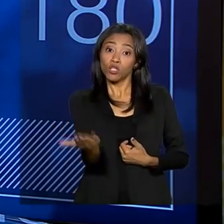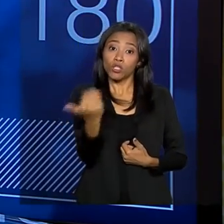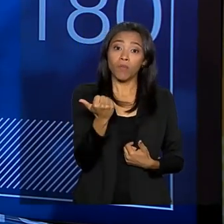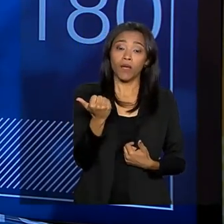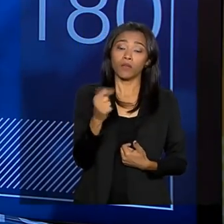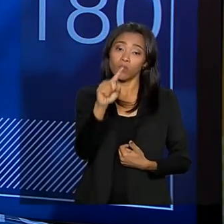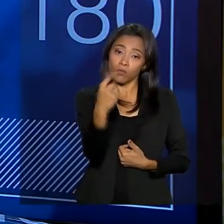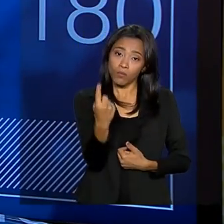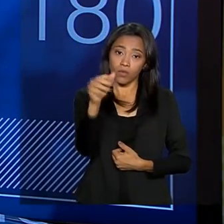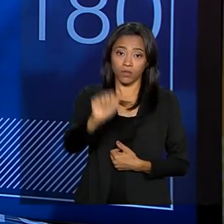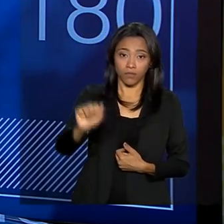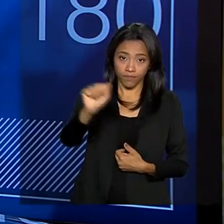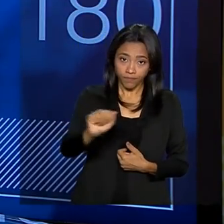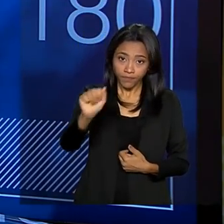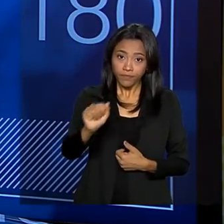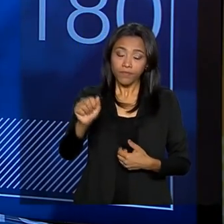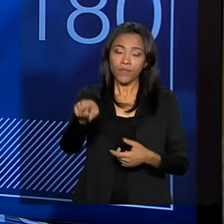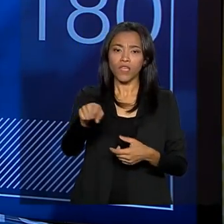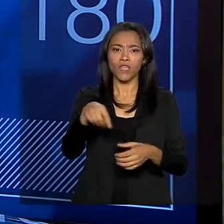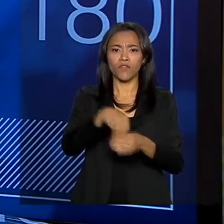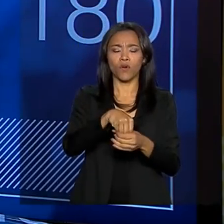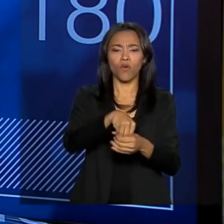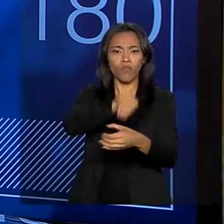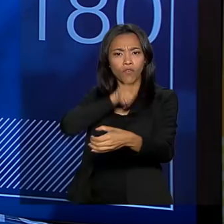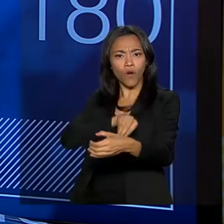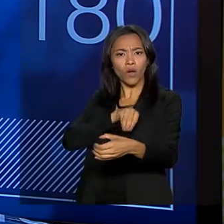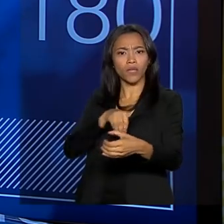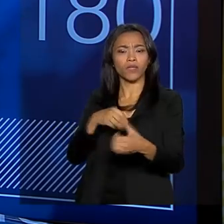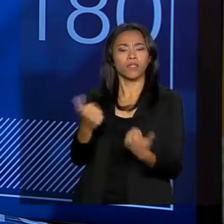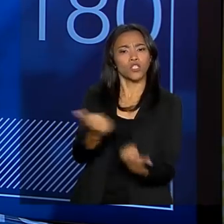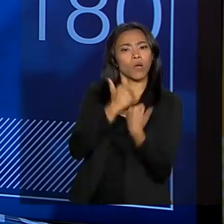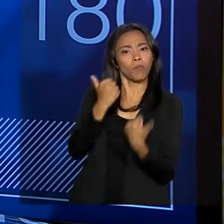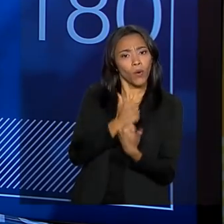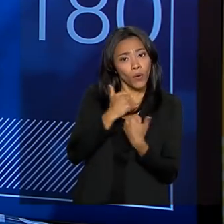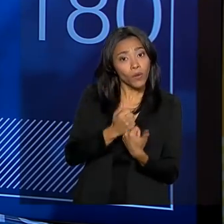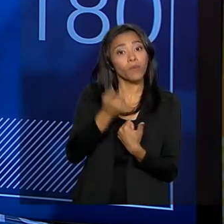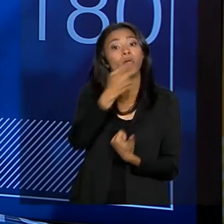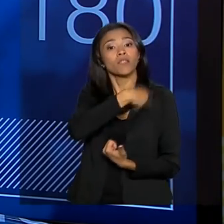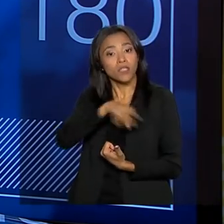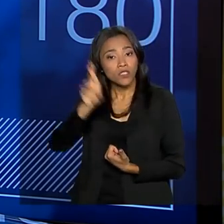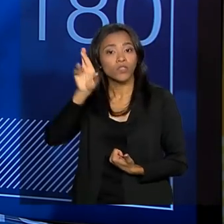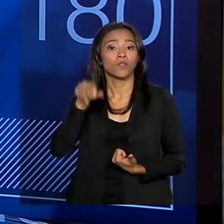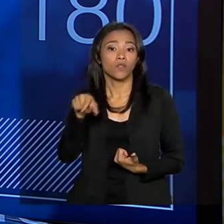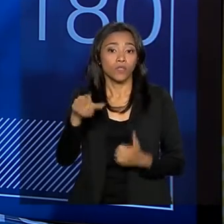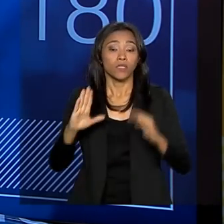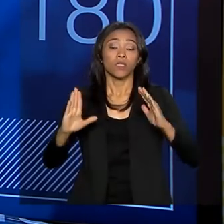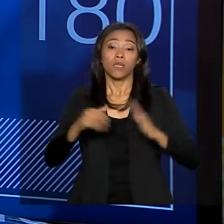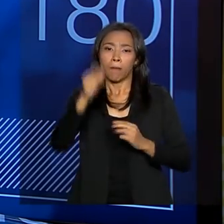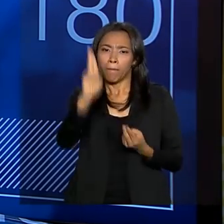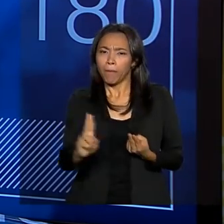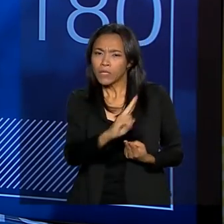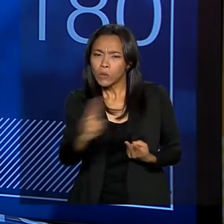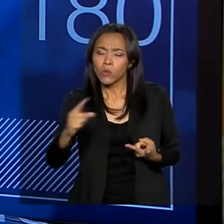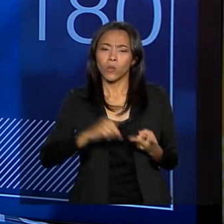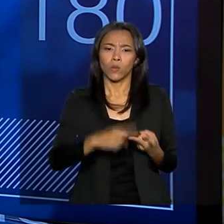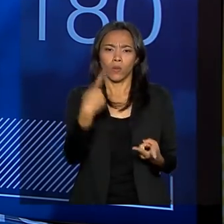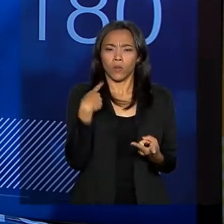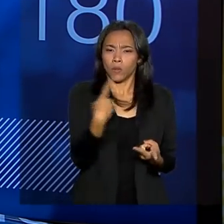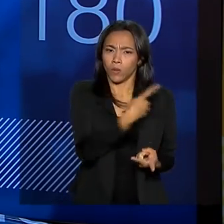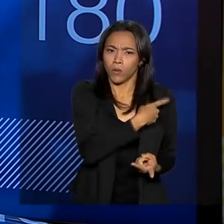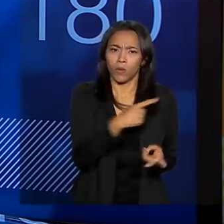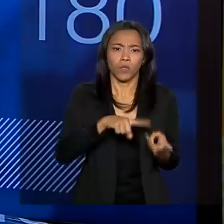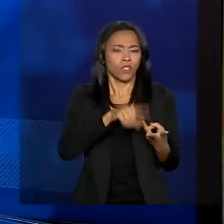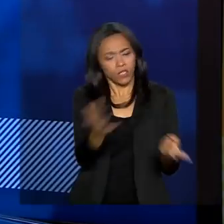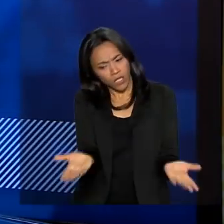ausente da proteção da mulher no combate à violência. As instituições religiosas. Os padres, pastores, sacerdotes terão que